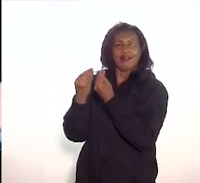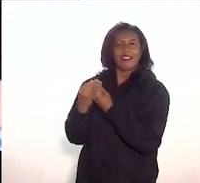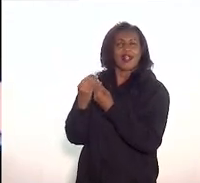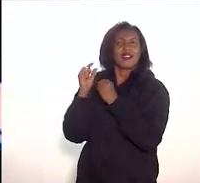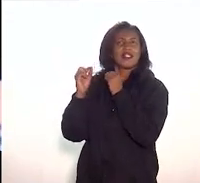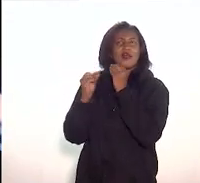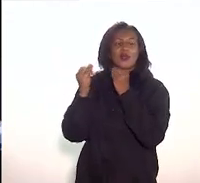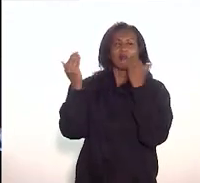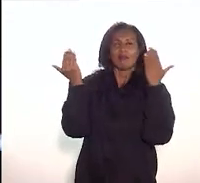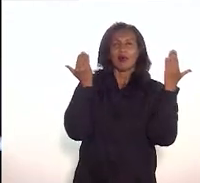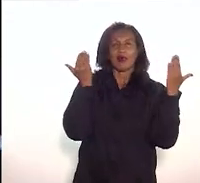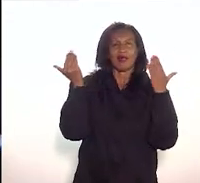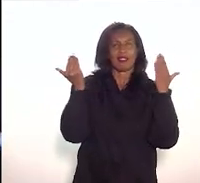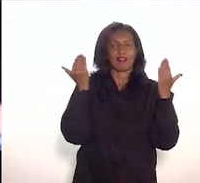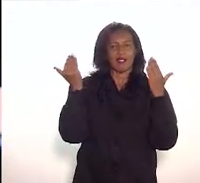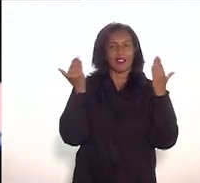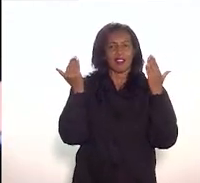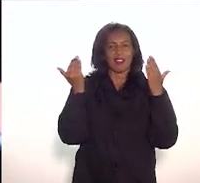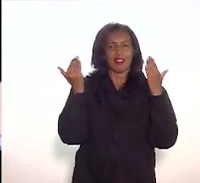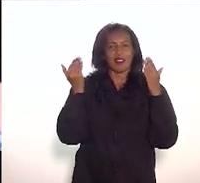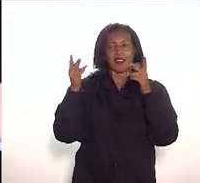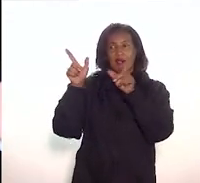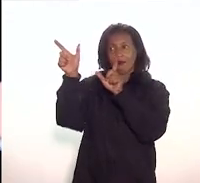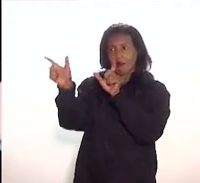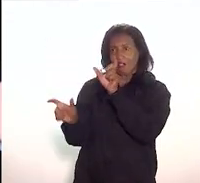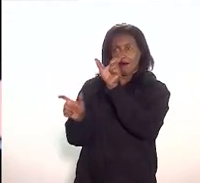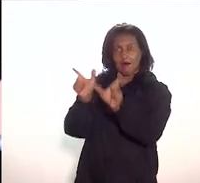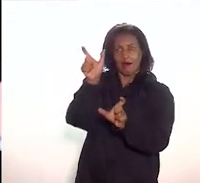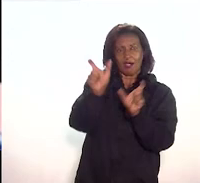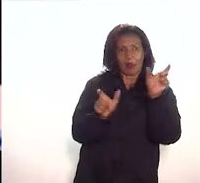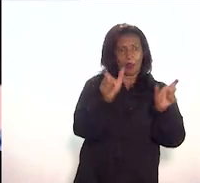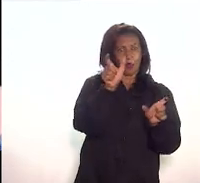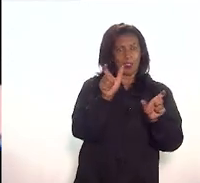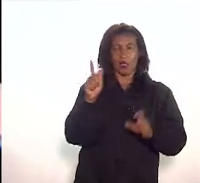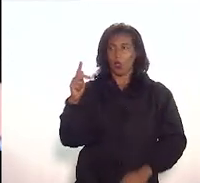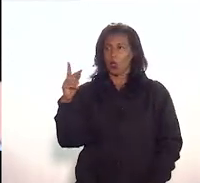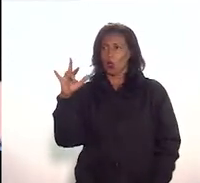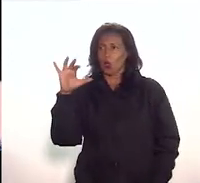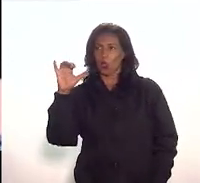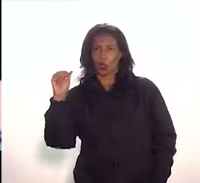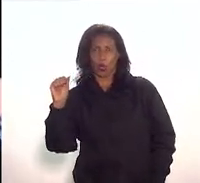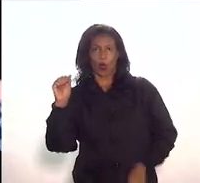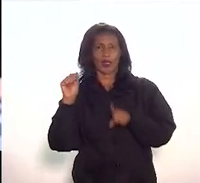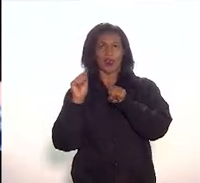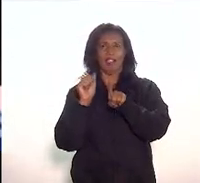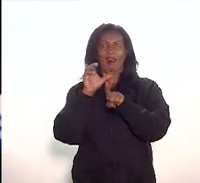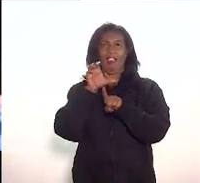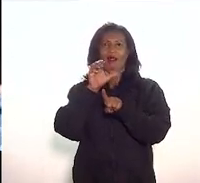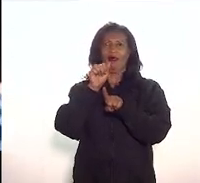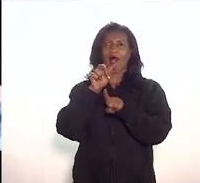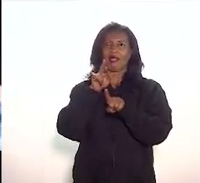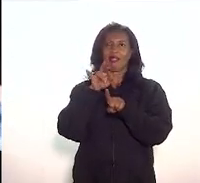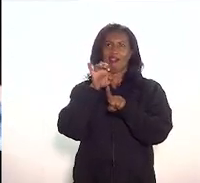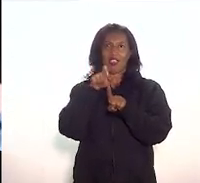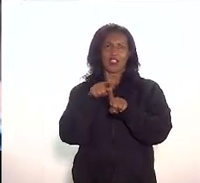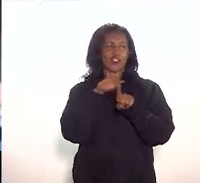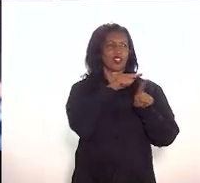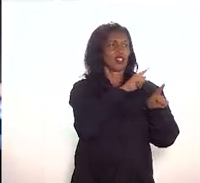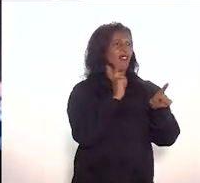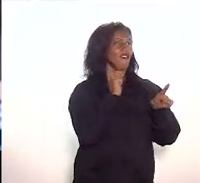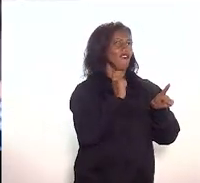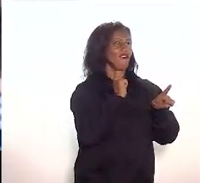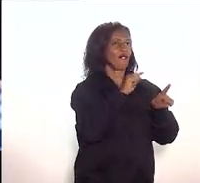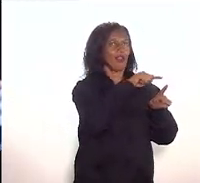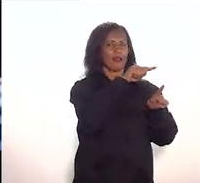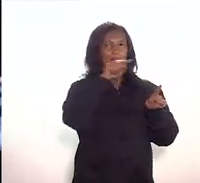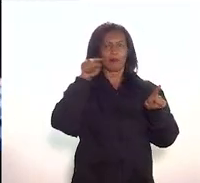relação da população da glória do Catete do Flamengo com uma memória de certa forma que é um fantasma. Eu digo sempre brinco